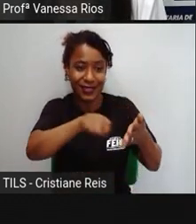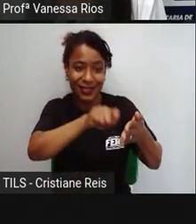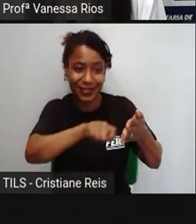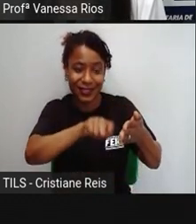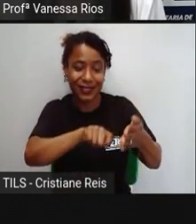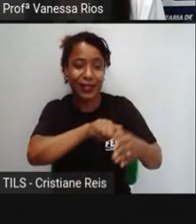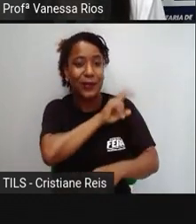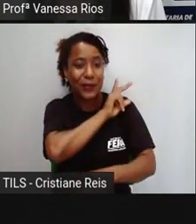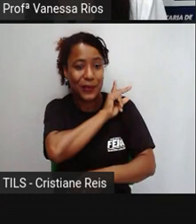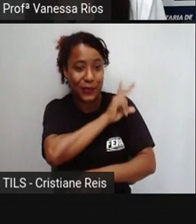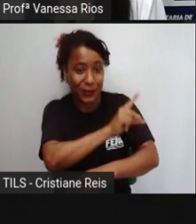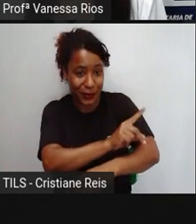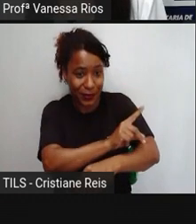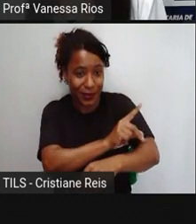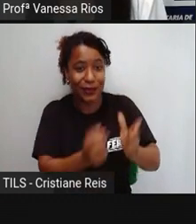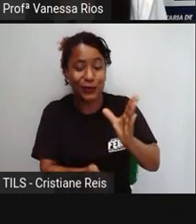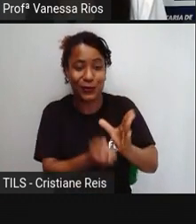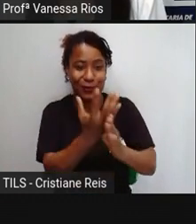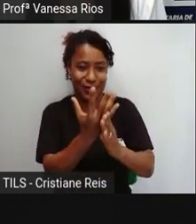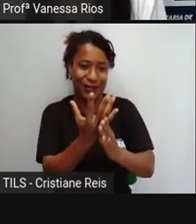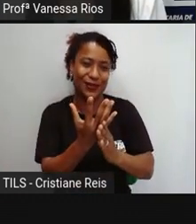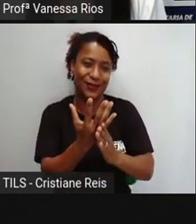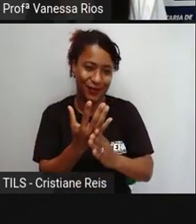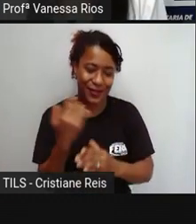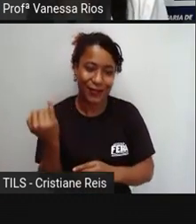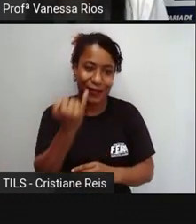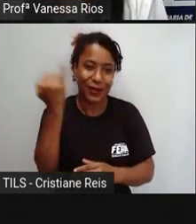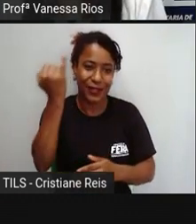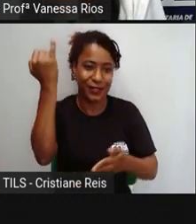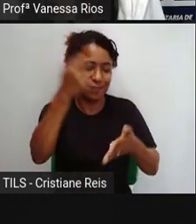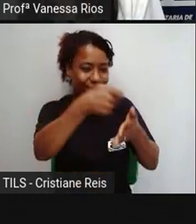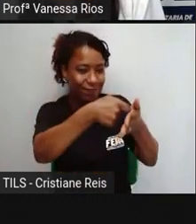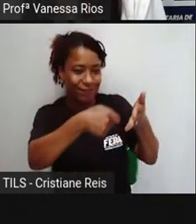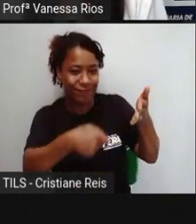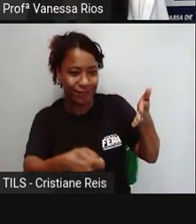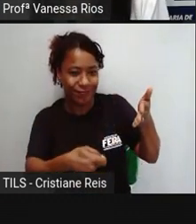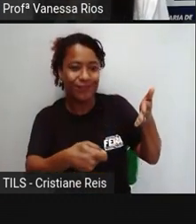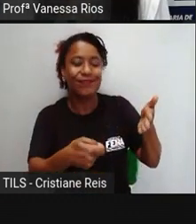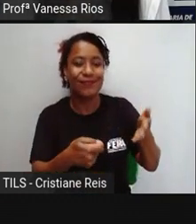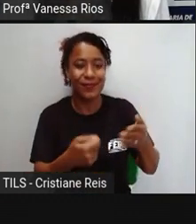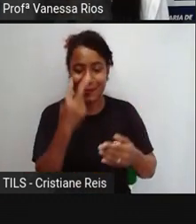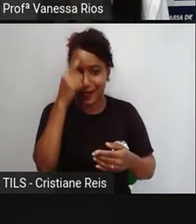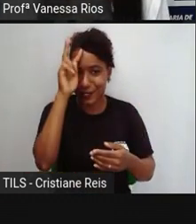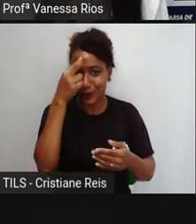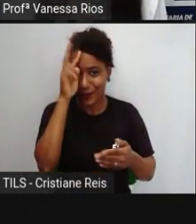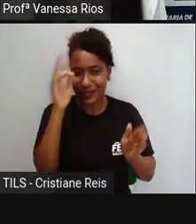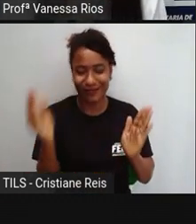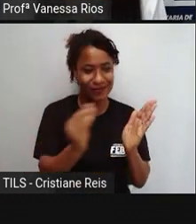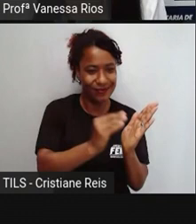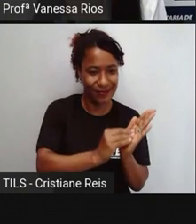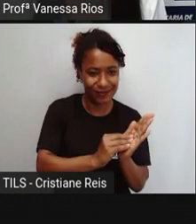passa aí a existir esses registros escritos que são tão importantes até hoje.